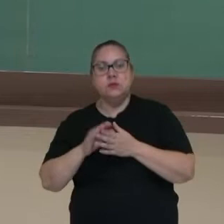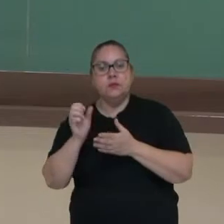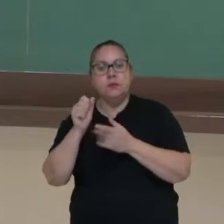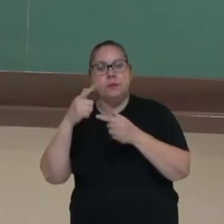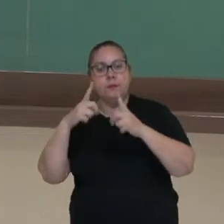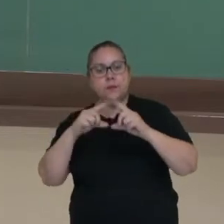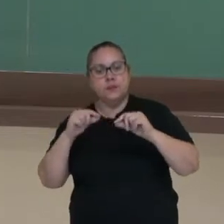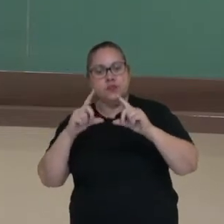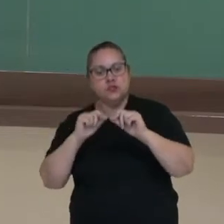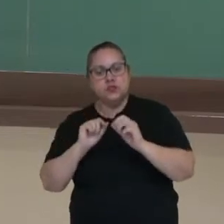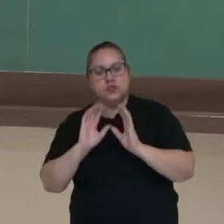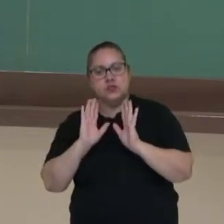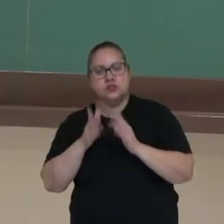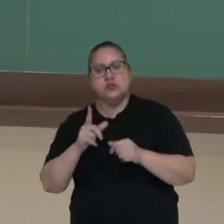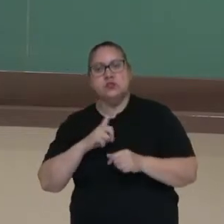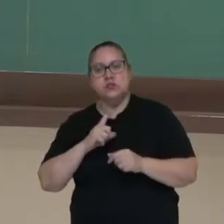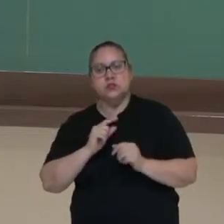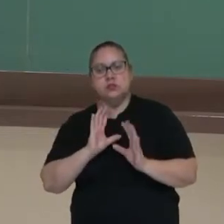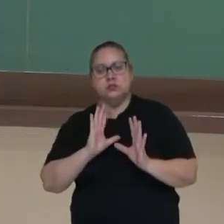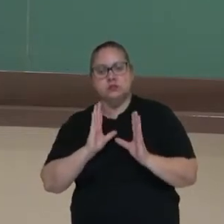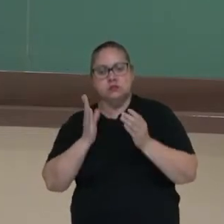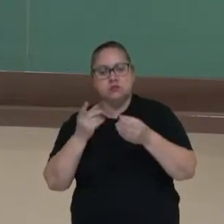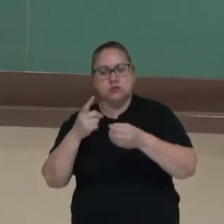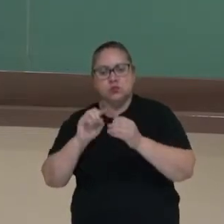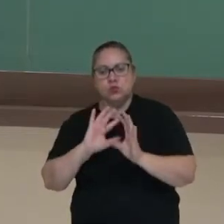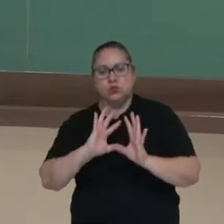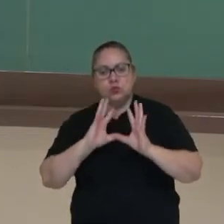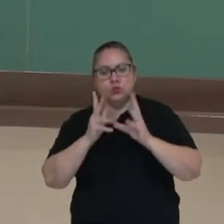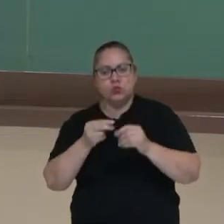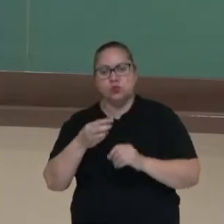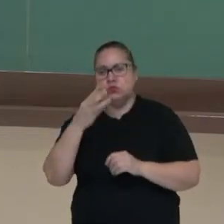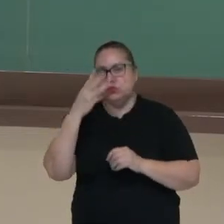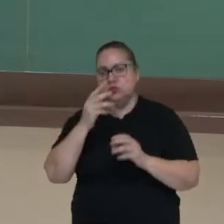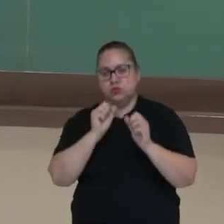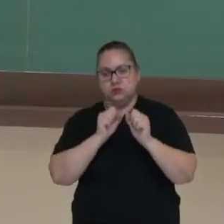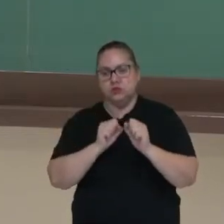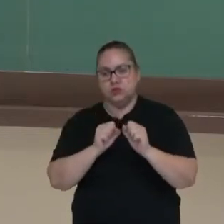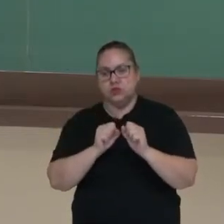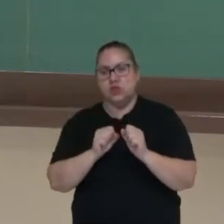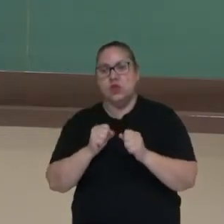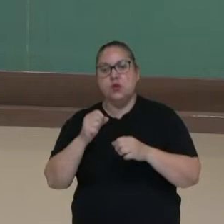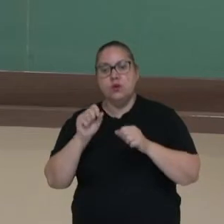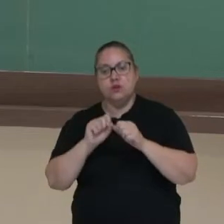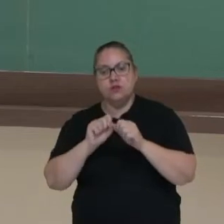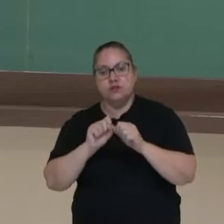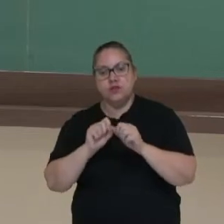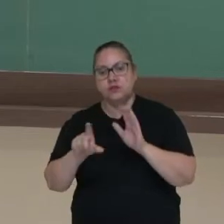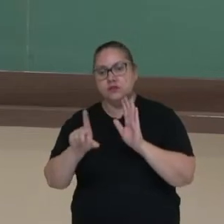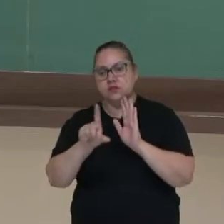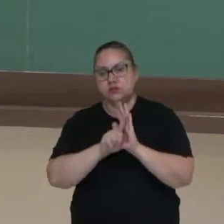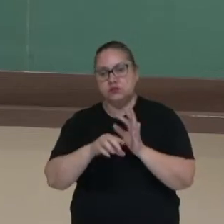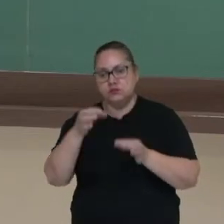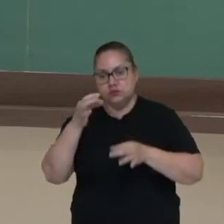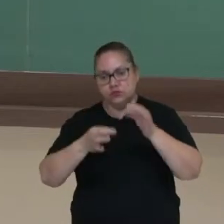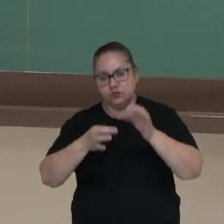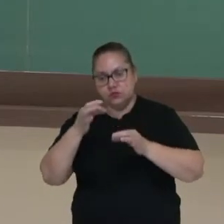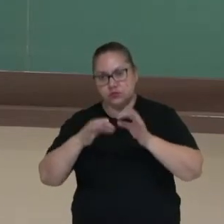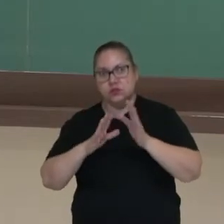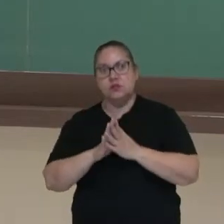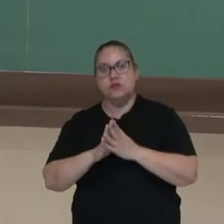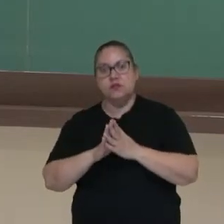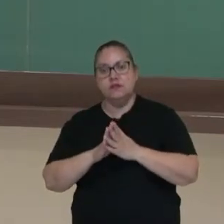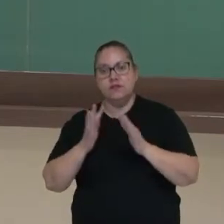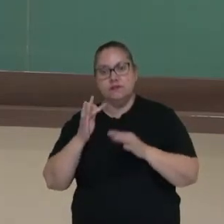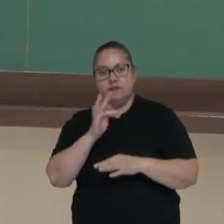Brasília já reúne e concentra todas as esferas dos três poderes, o Executivo, o Legislativo e o Judiciário, na esfera